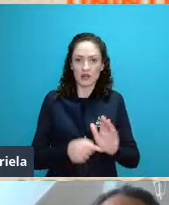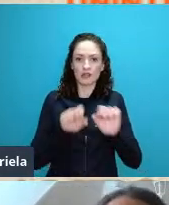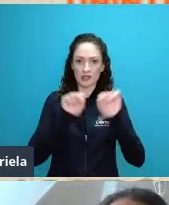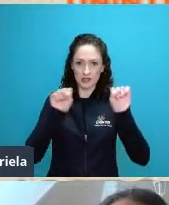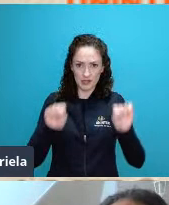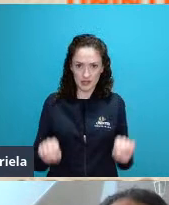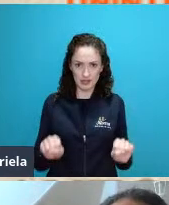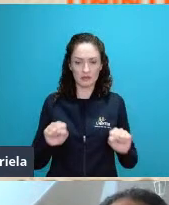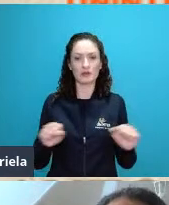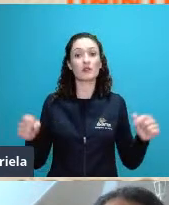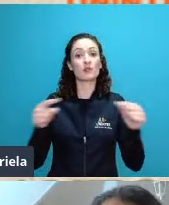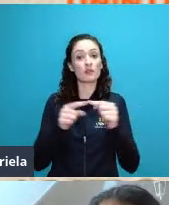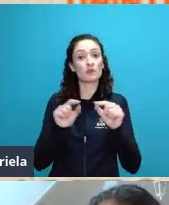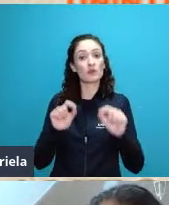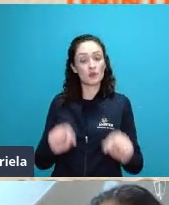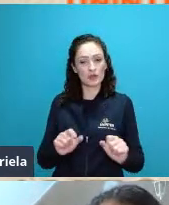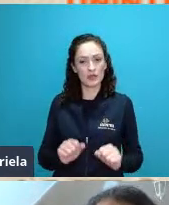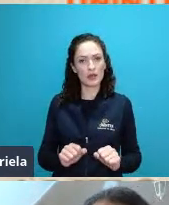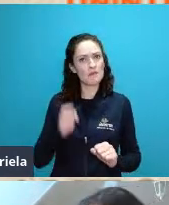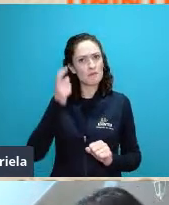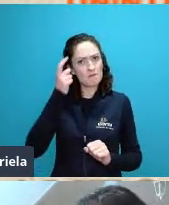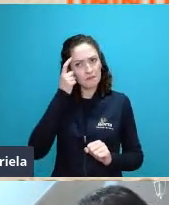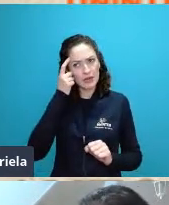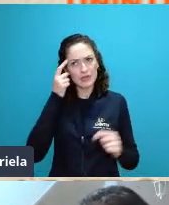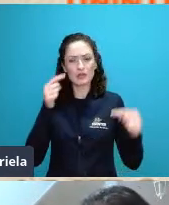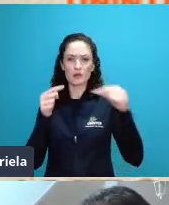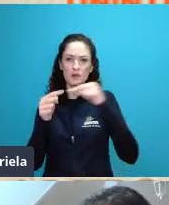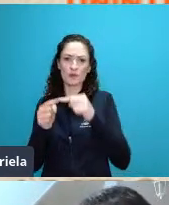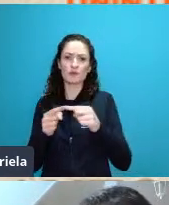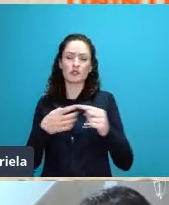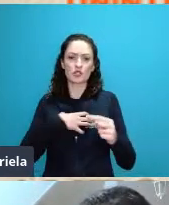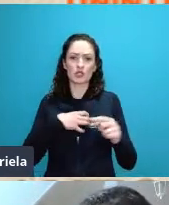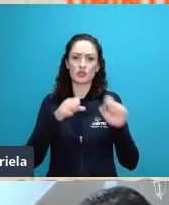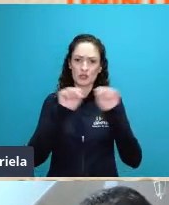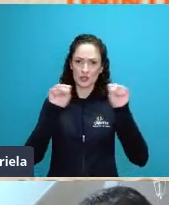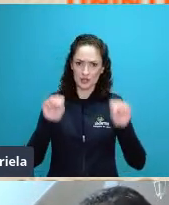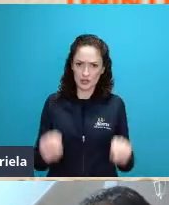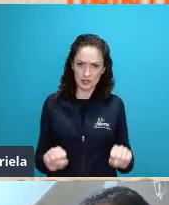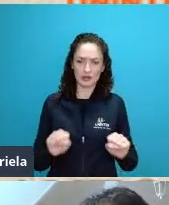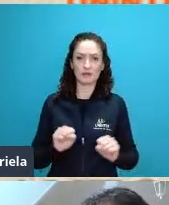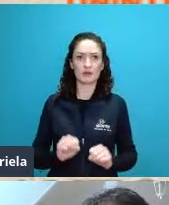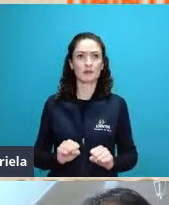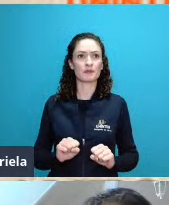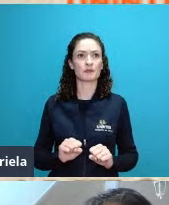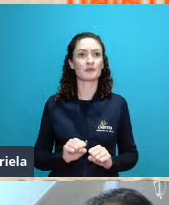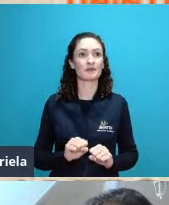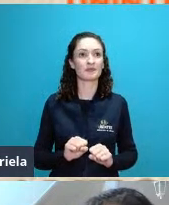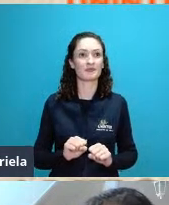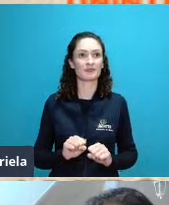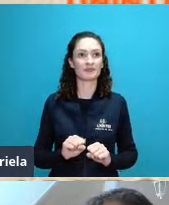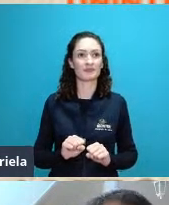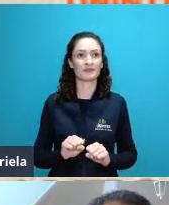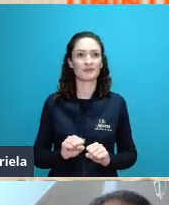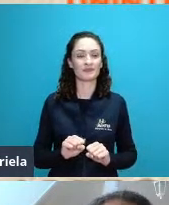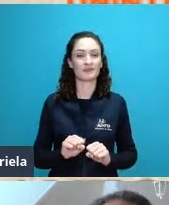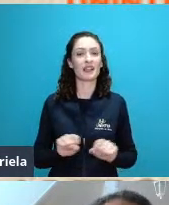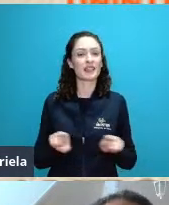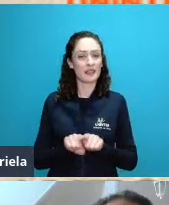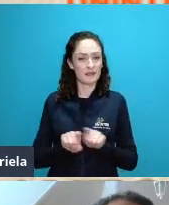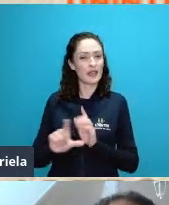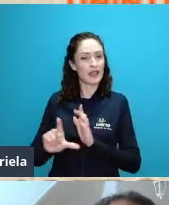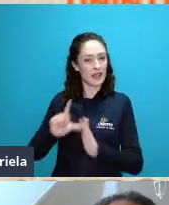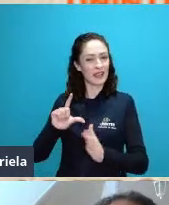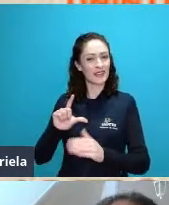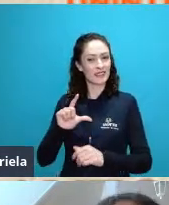o pensamento como um sistema eu vou aproveitar um pouco da fala do Luiz aqui também